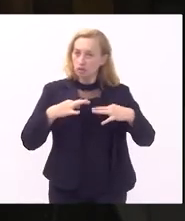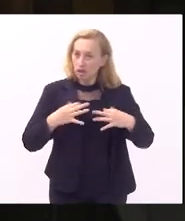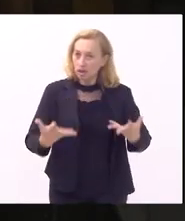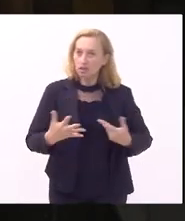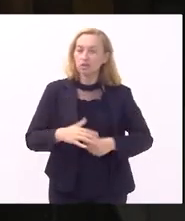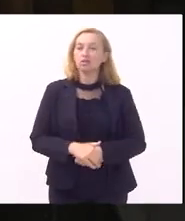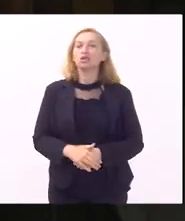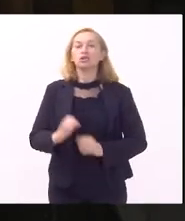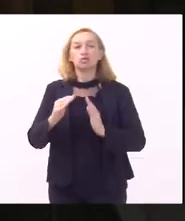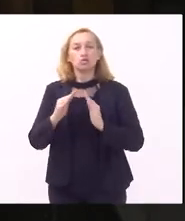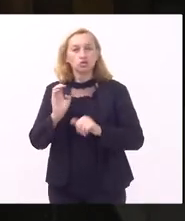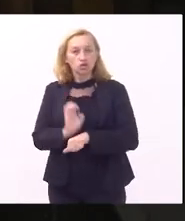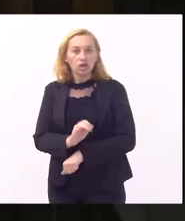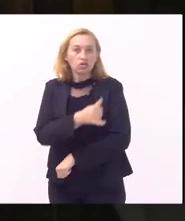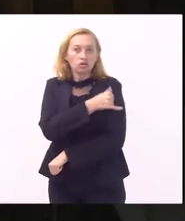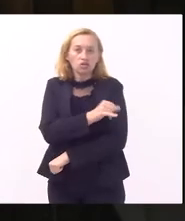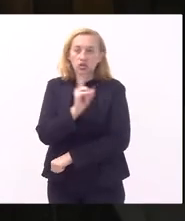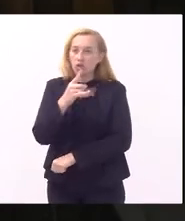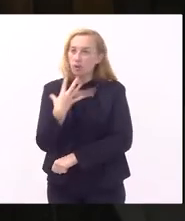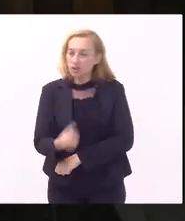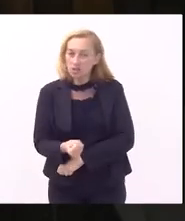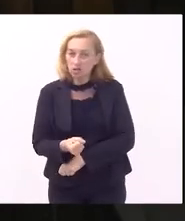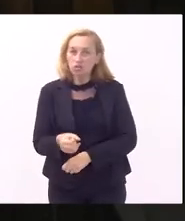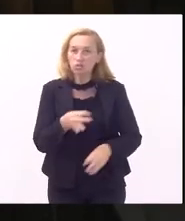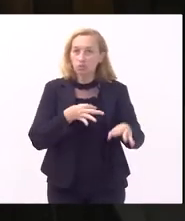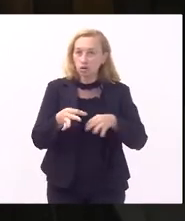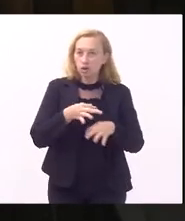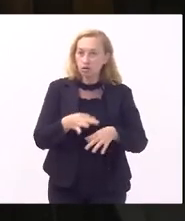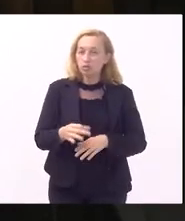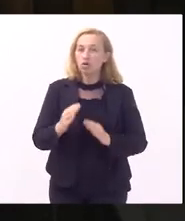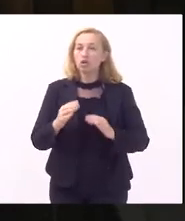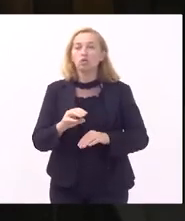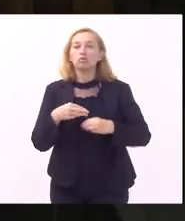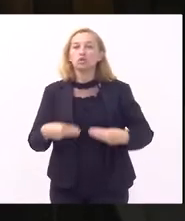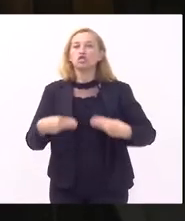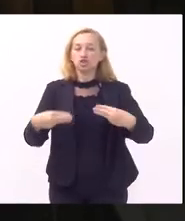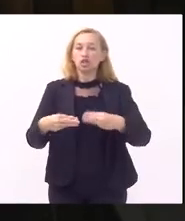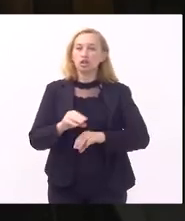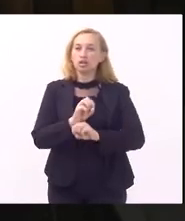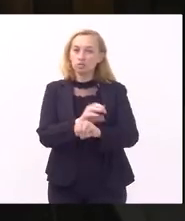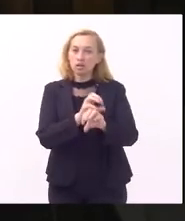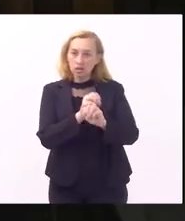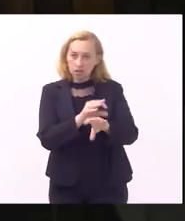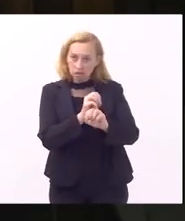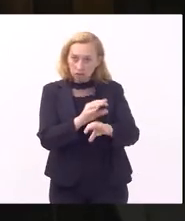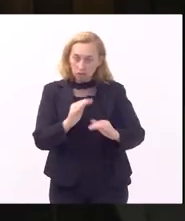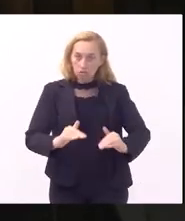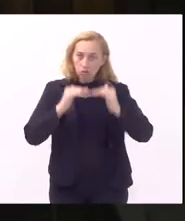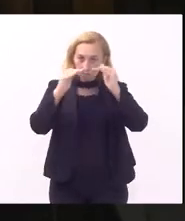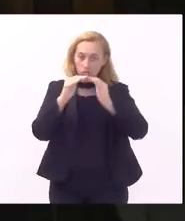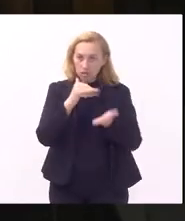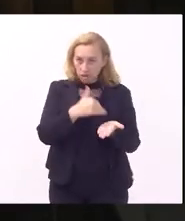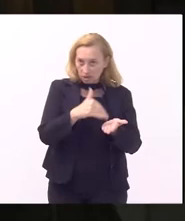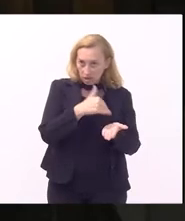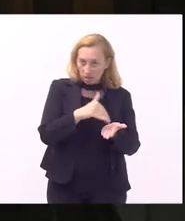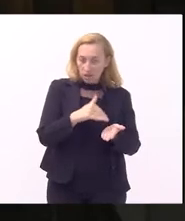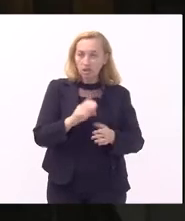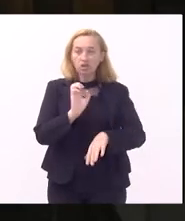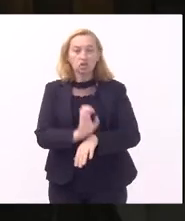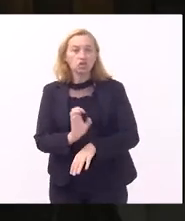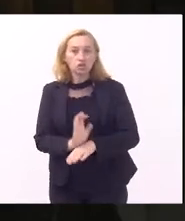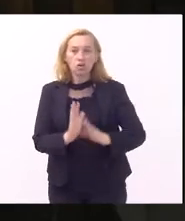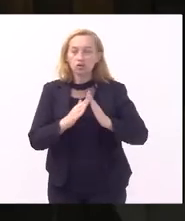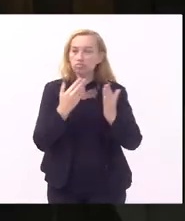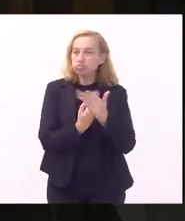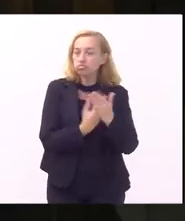o estado do Rio de Janeiro não aderiu ao programa o ministério da educação por meio de sua subsecretaria de fomento das escolas cívico-militares